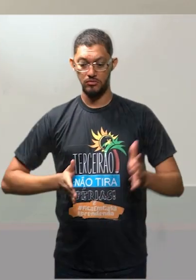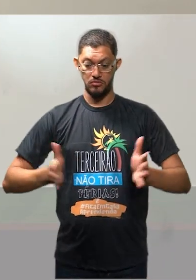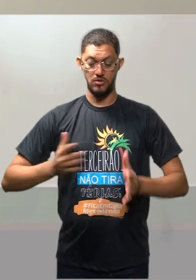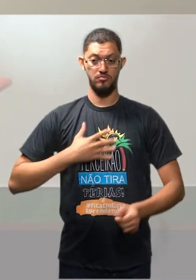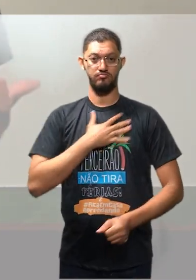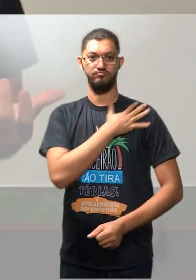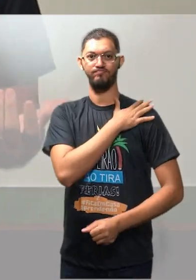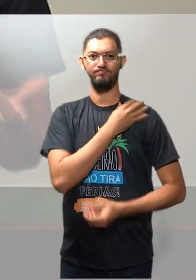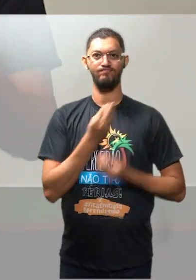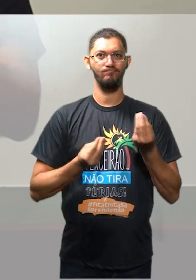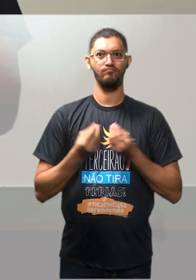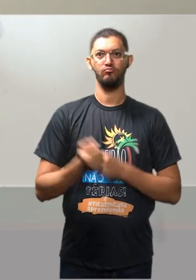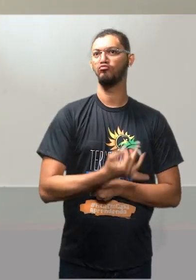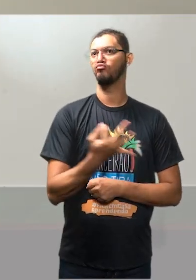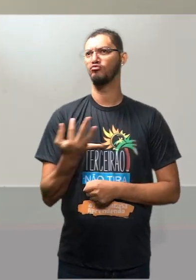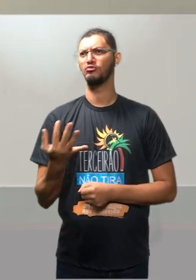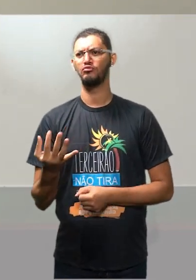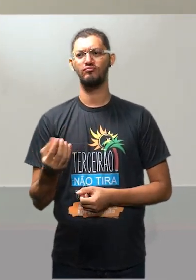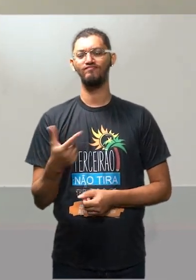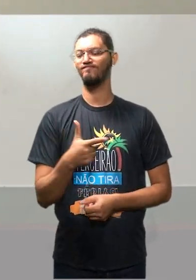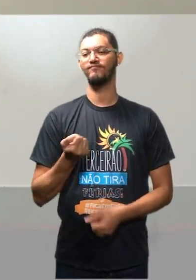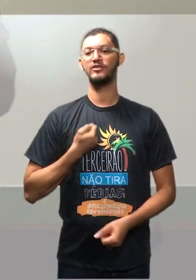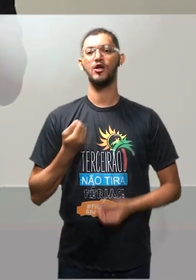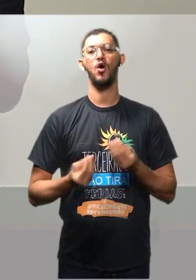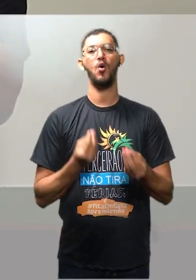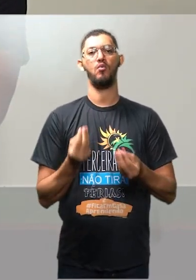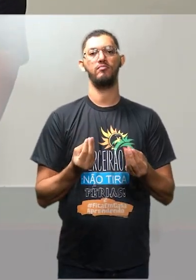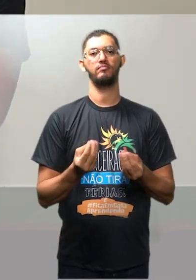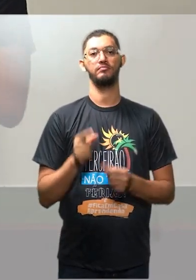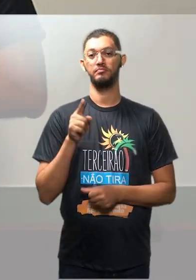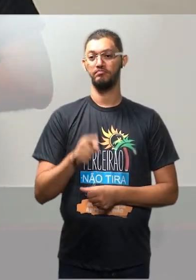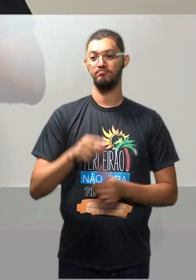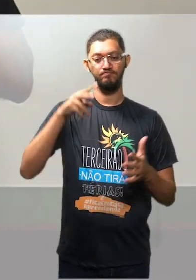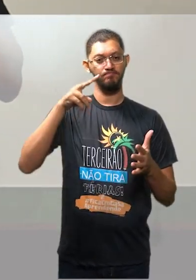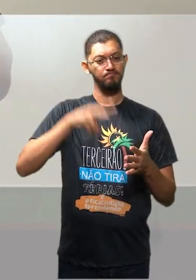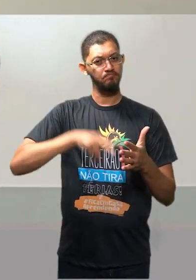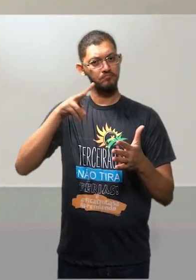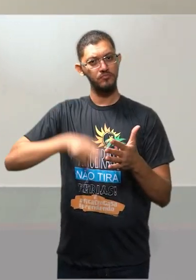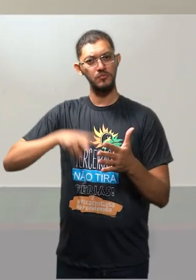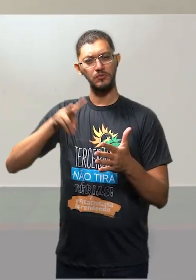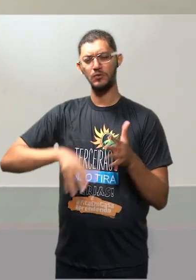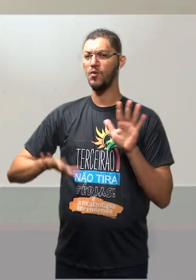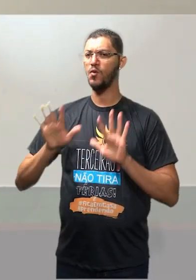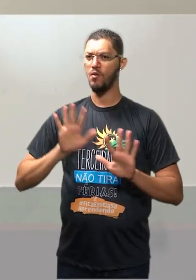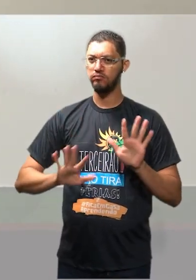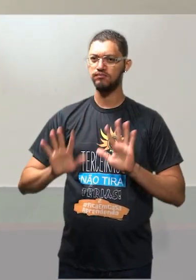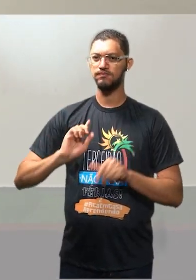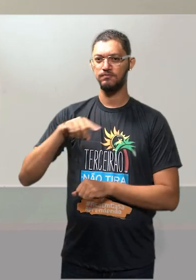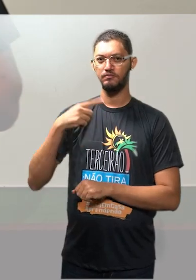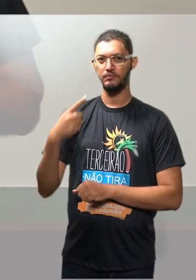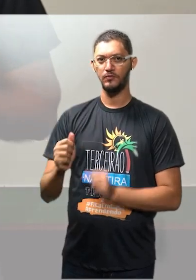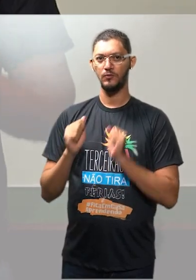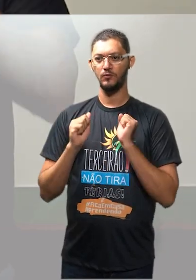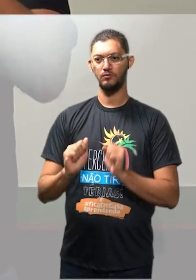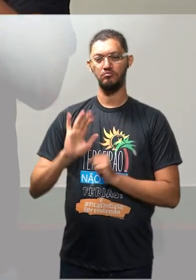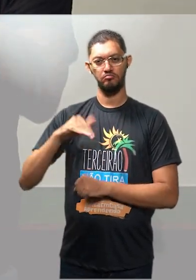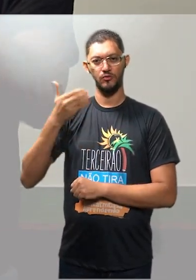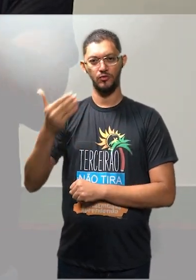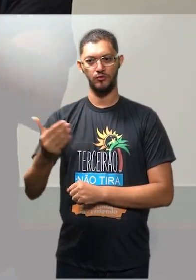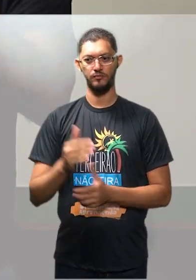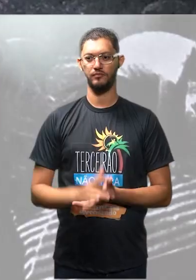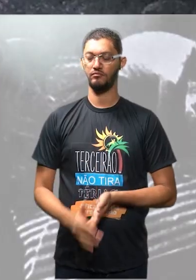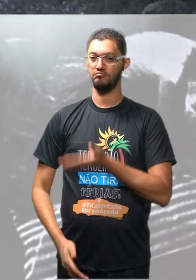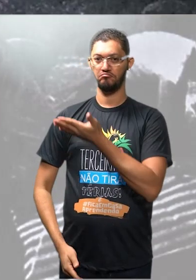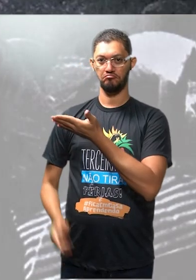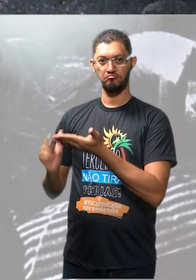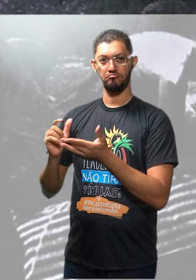Não dá nem pra contar, alguns eu nem coloquei aqui no slide. Então vocês vão lendo com calma depois para a gente poder avançar. Estão vendo